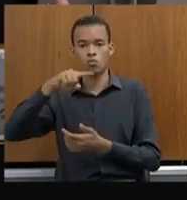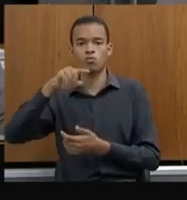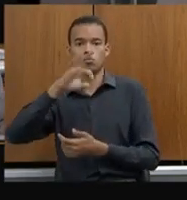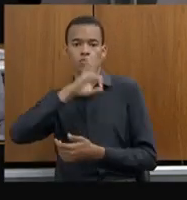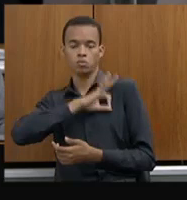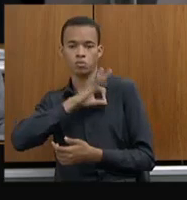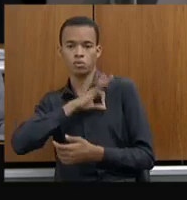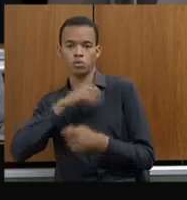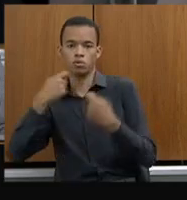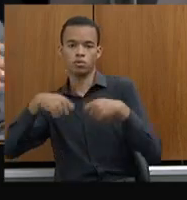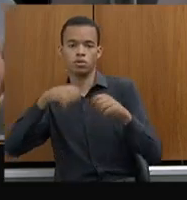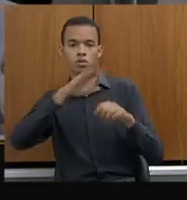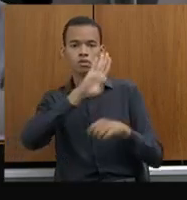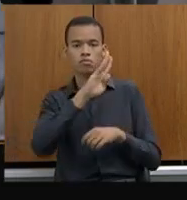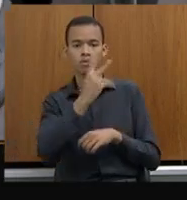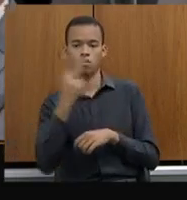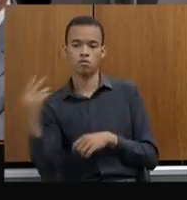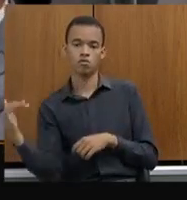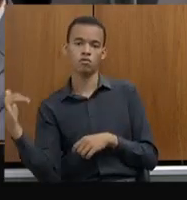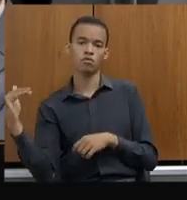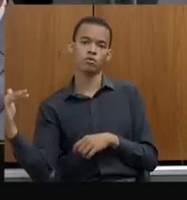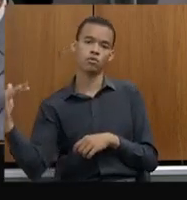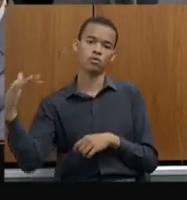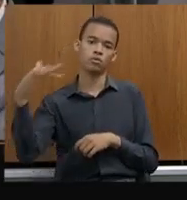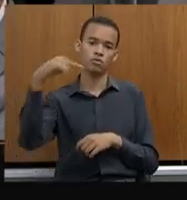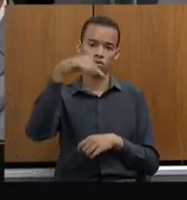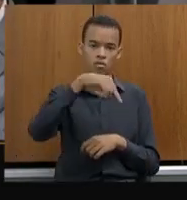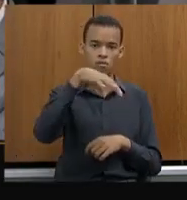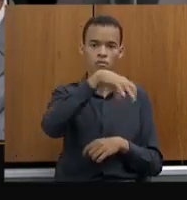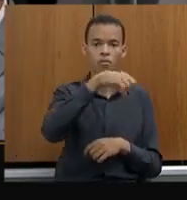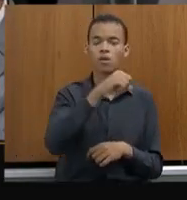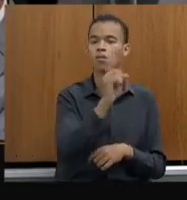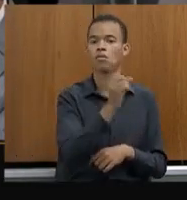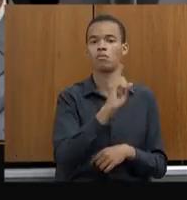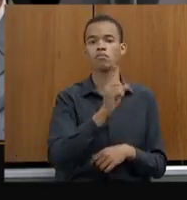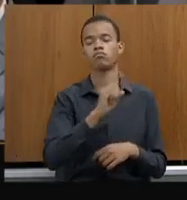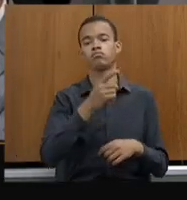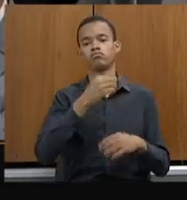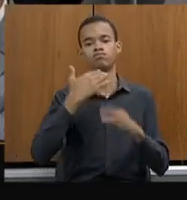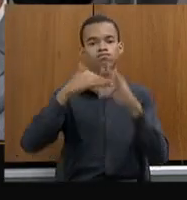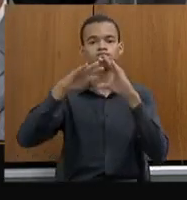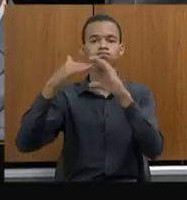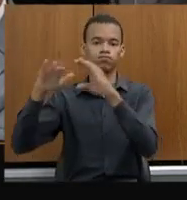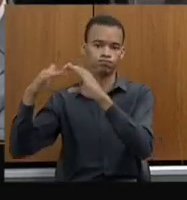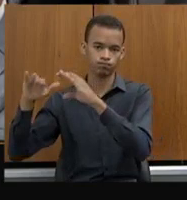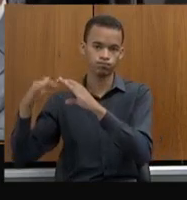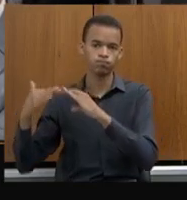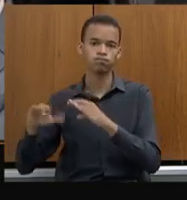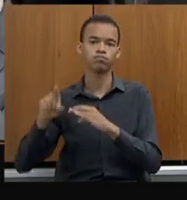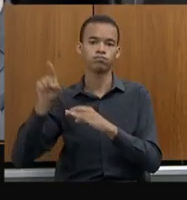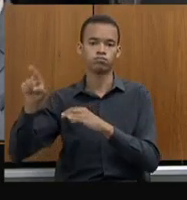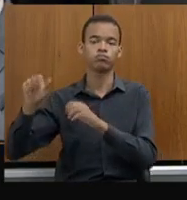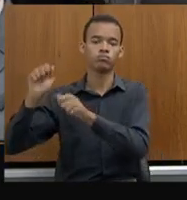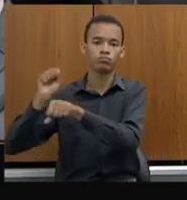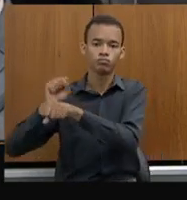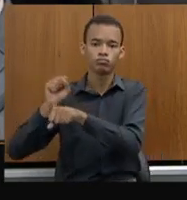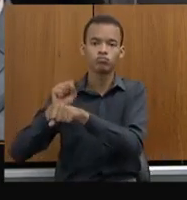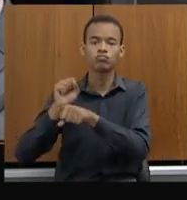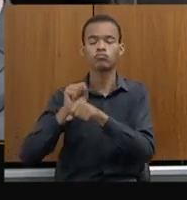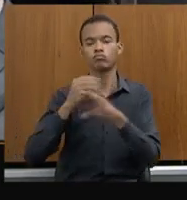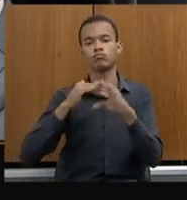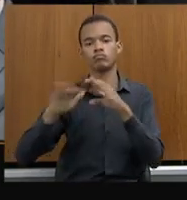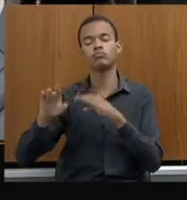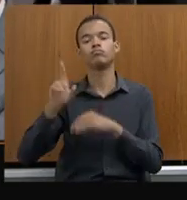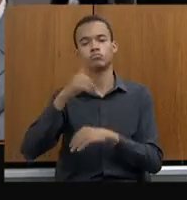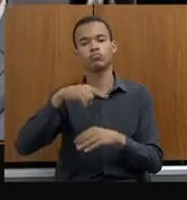que ele está e sem o intermédio da delegacia regional. Isso já está contratado, o planejamento, a